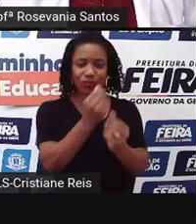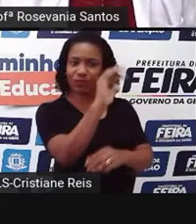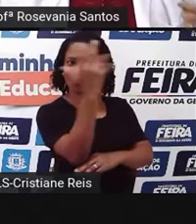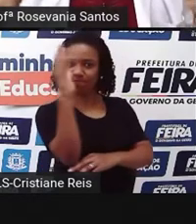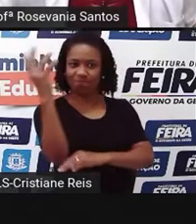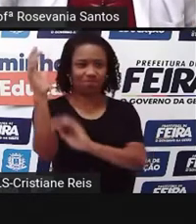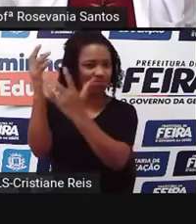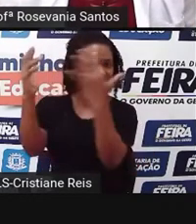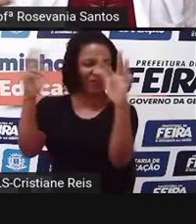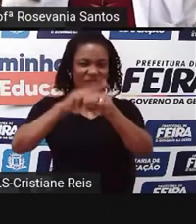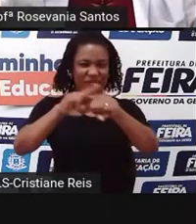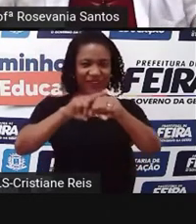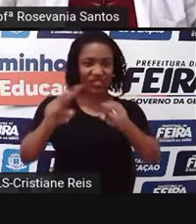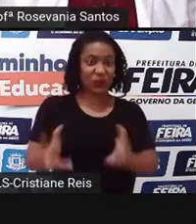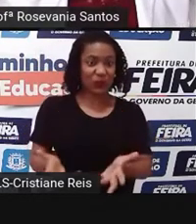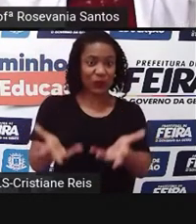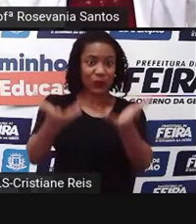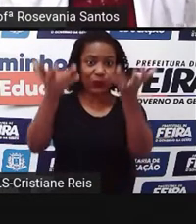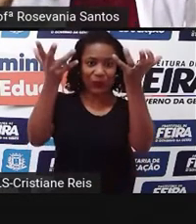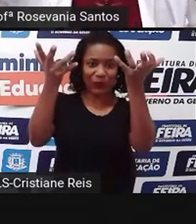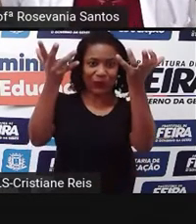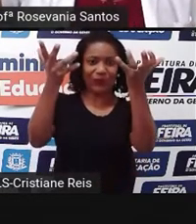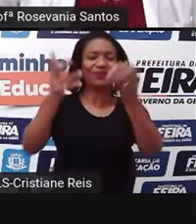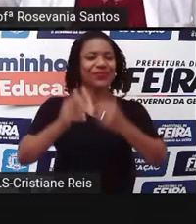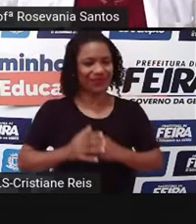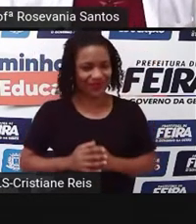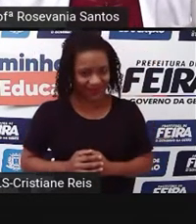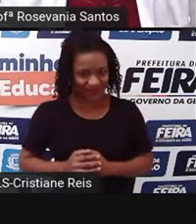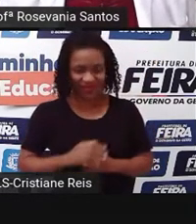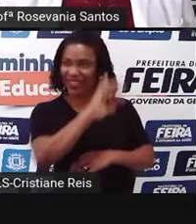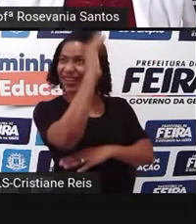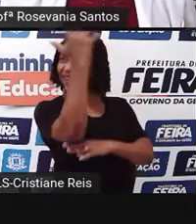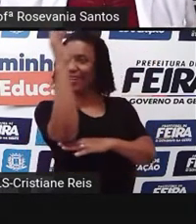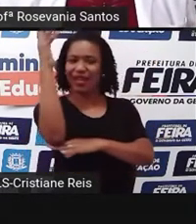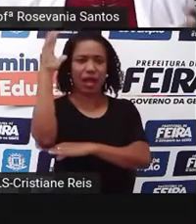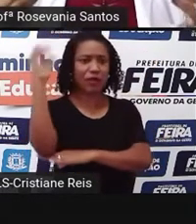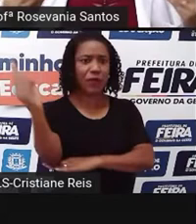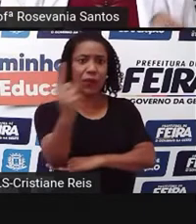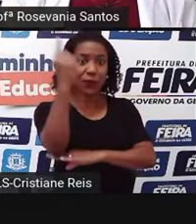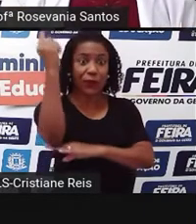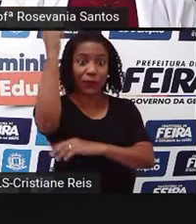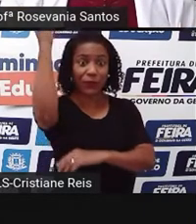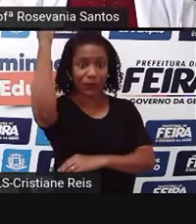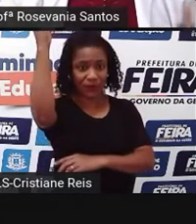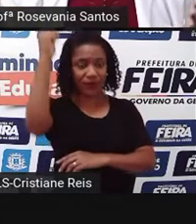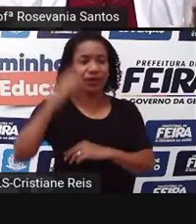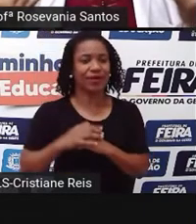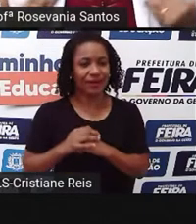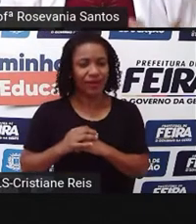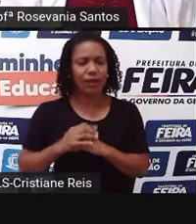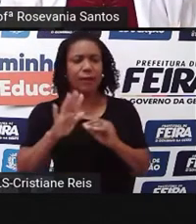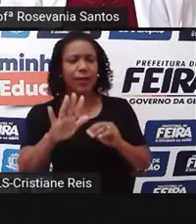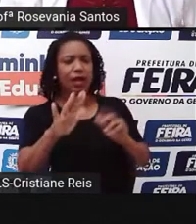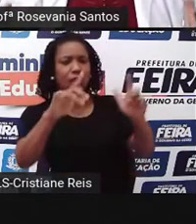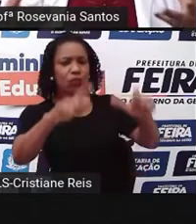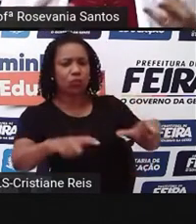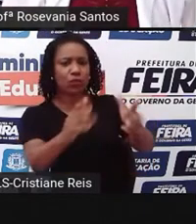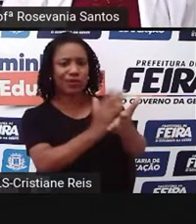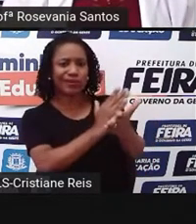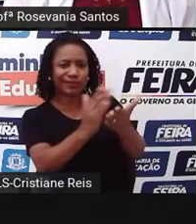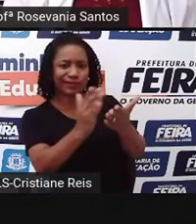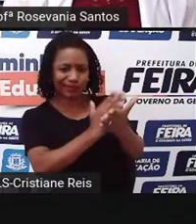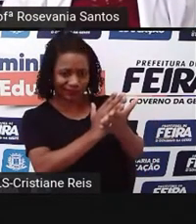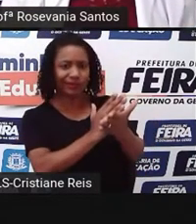exuberante, né? É mais abundante, tem mais árvores e árvores maiores, até. No lugar onde o clima, ele